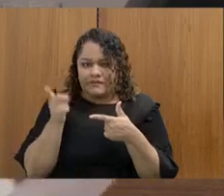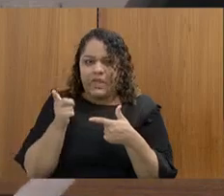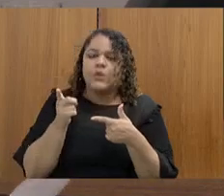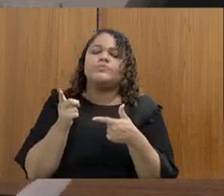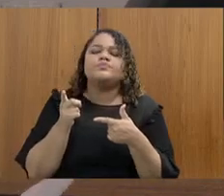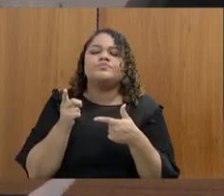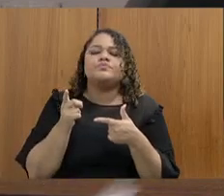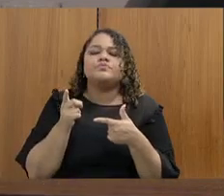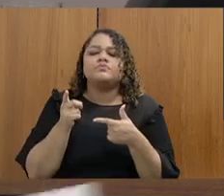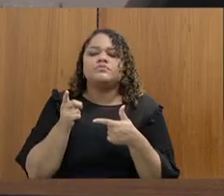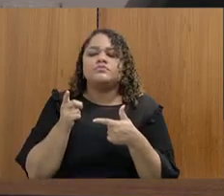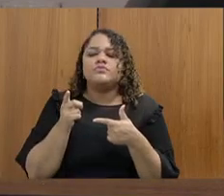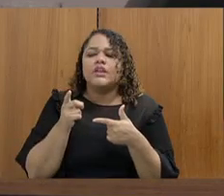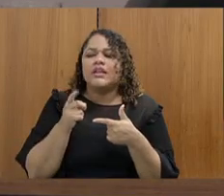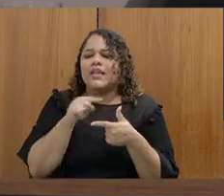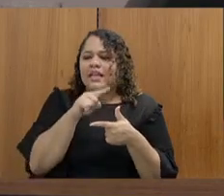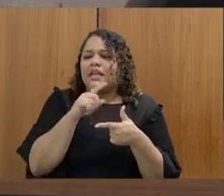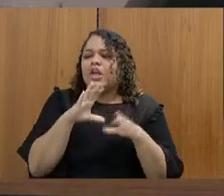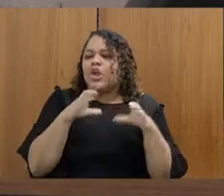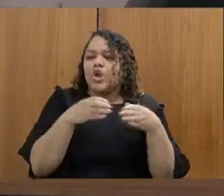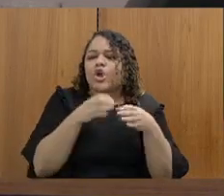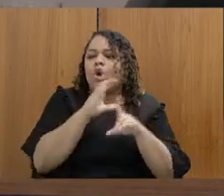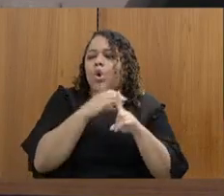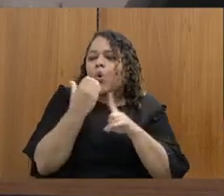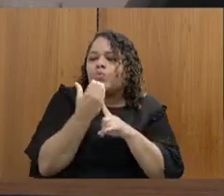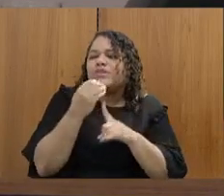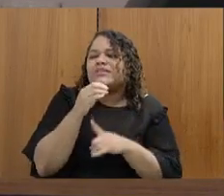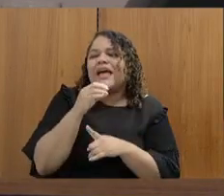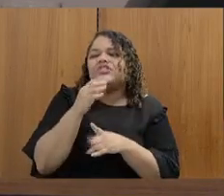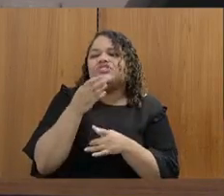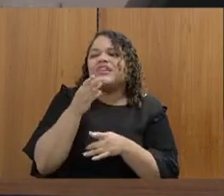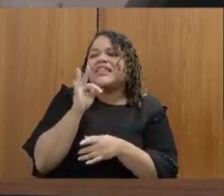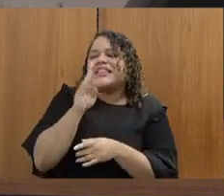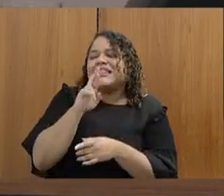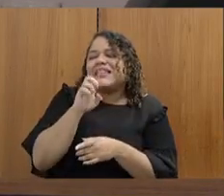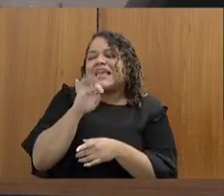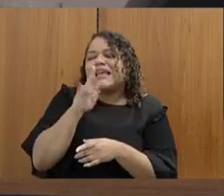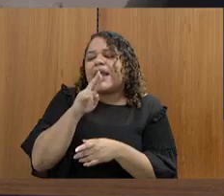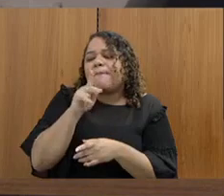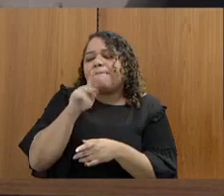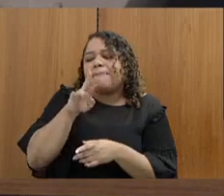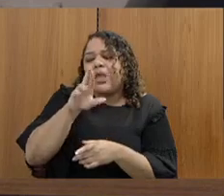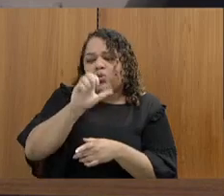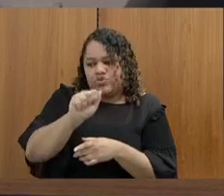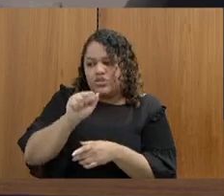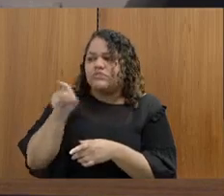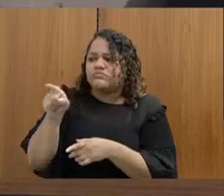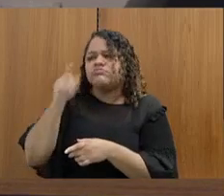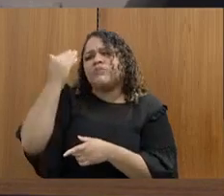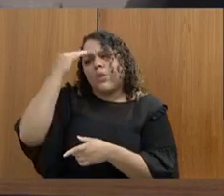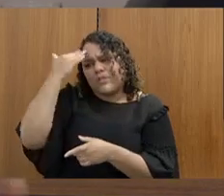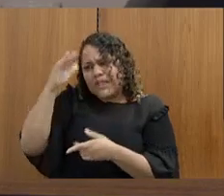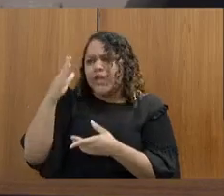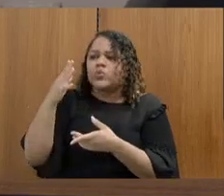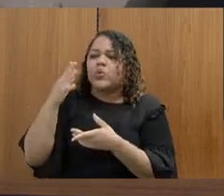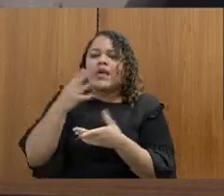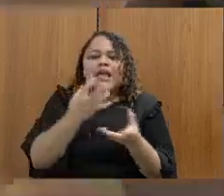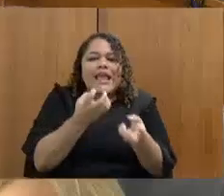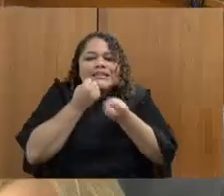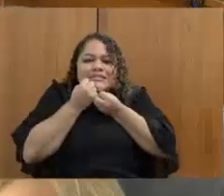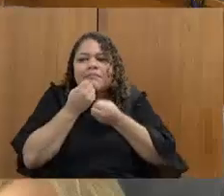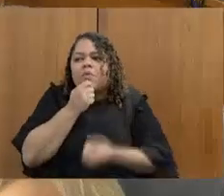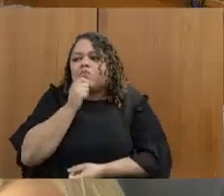sobre as comunidades terapêuticas também não foi respondida. Eu entendo que a subsecretaria ainda não recebeu a competência, mas eu